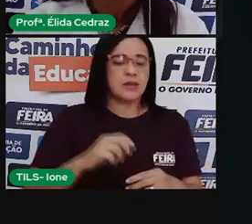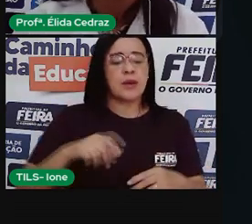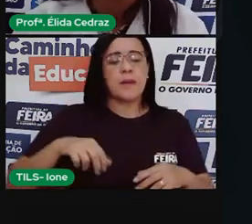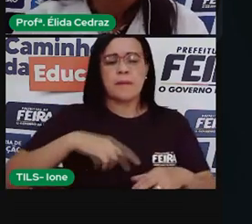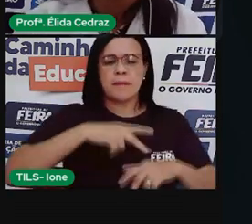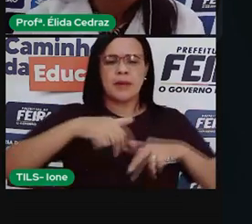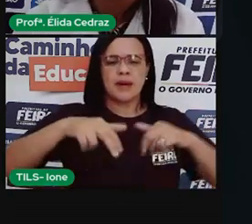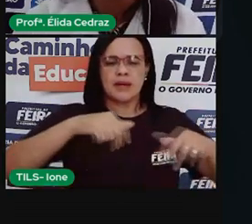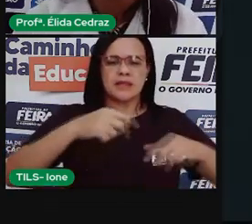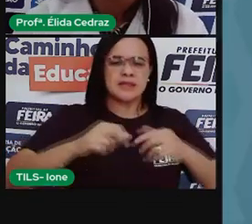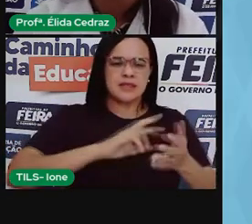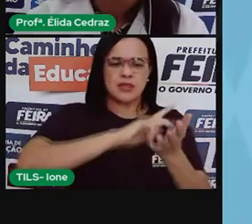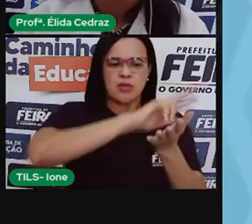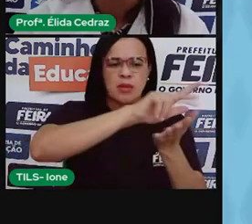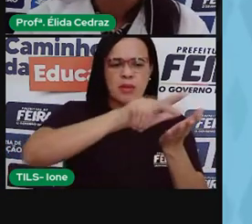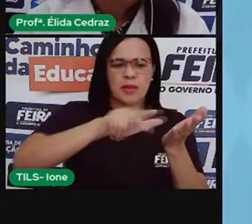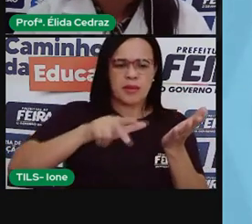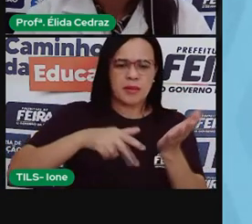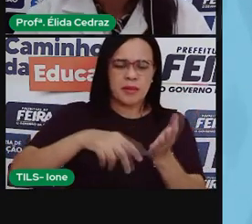cultural brasileira. Vamos lá?